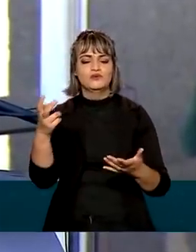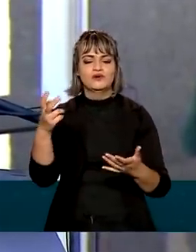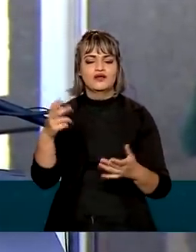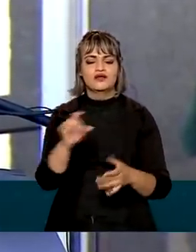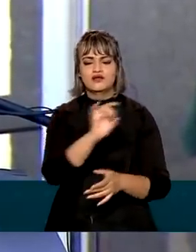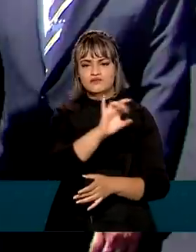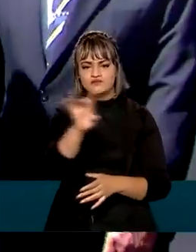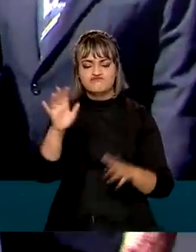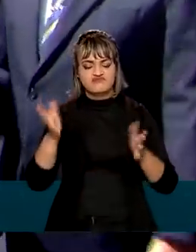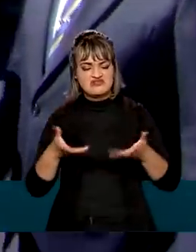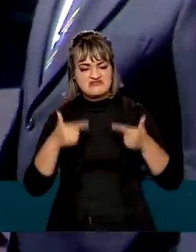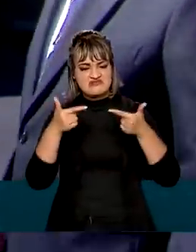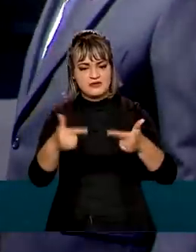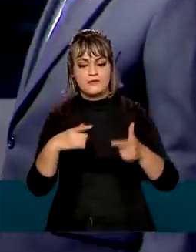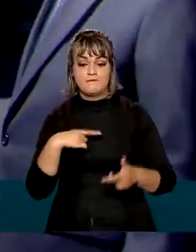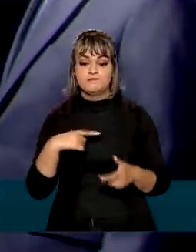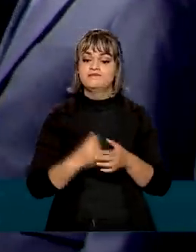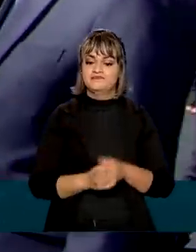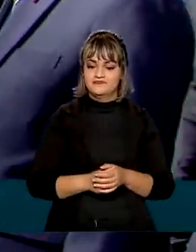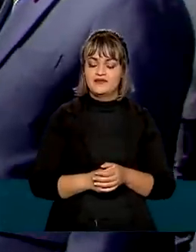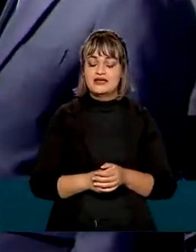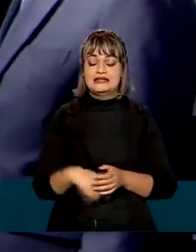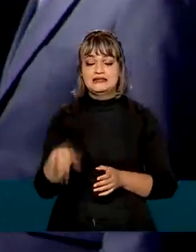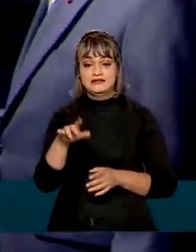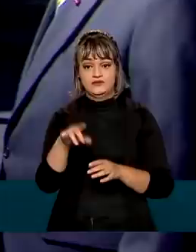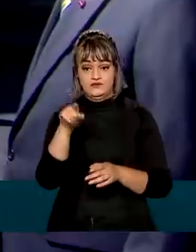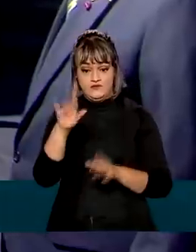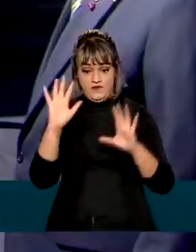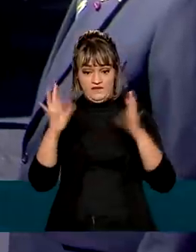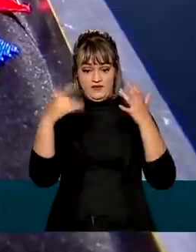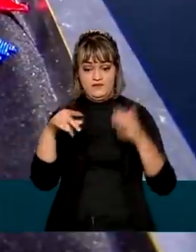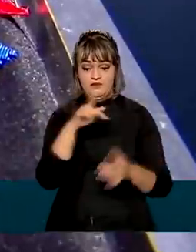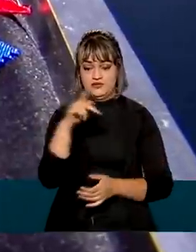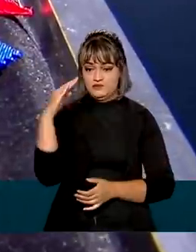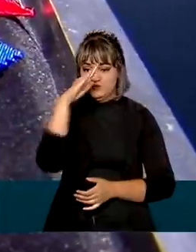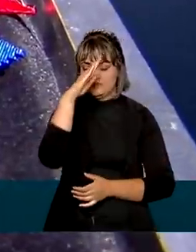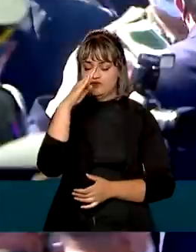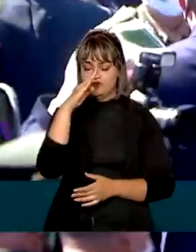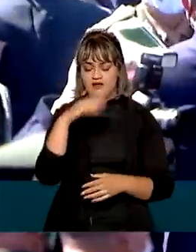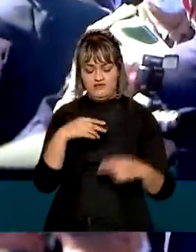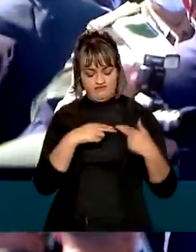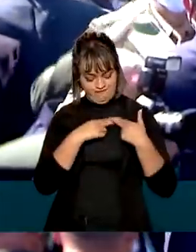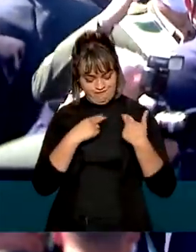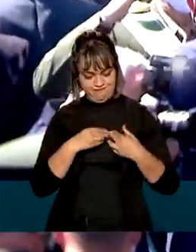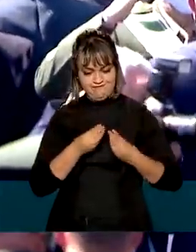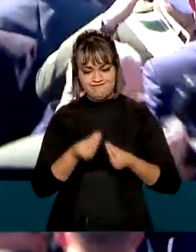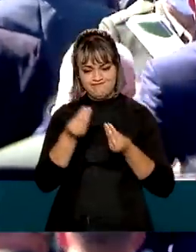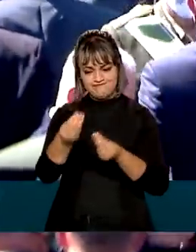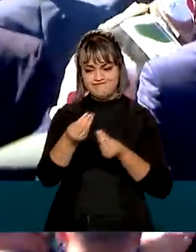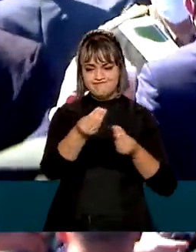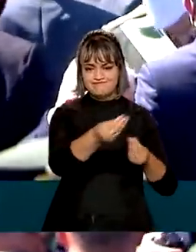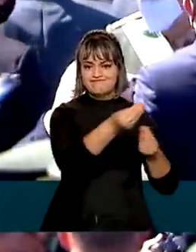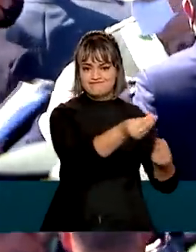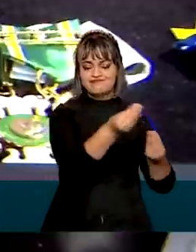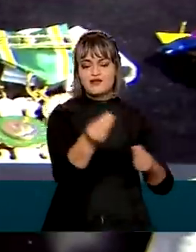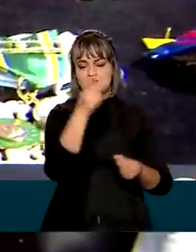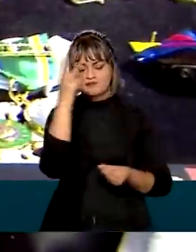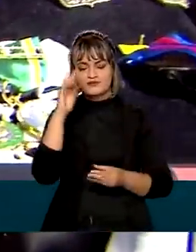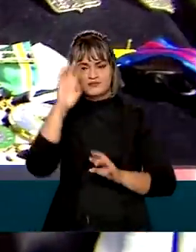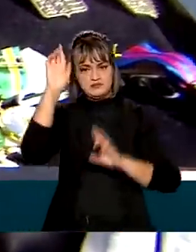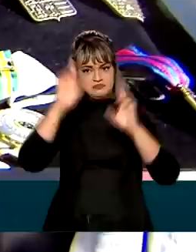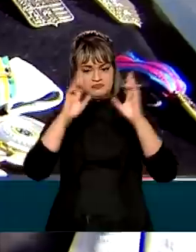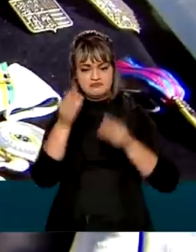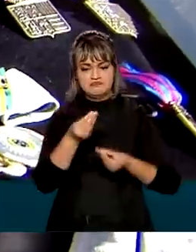aos desportos. Durante a cerimônia, o presidente Jair Bolsonaro condecorou instituições e personalidades